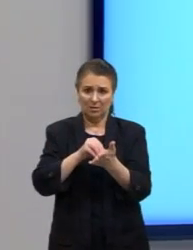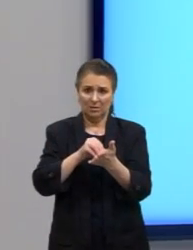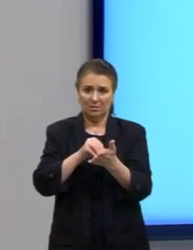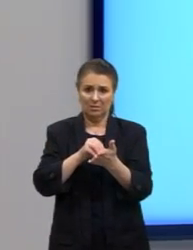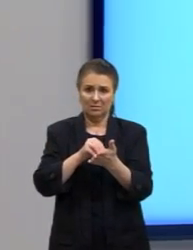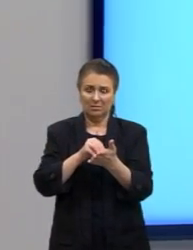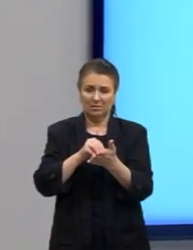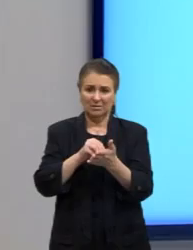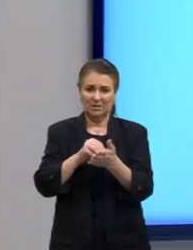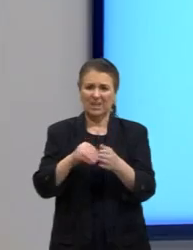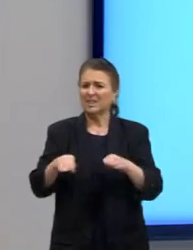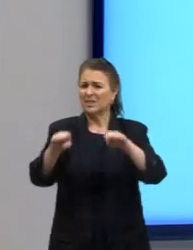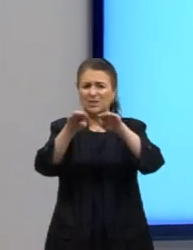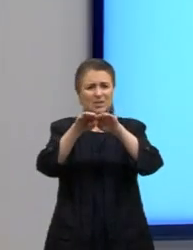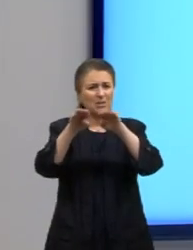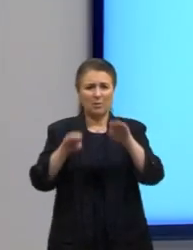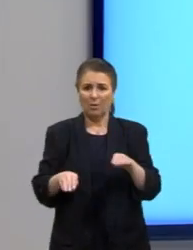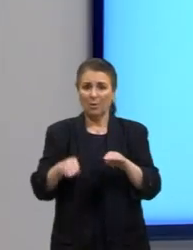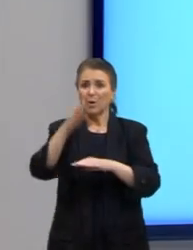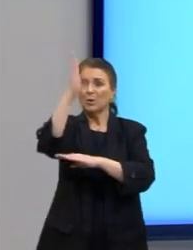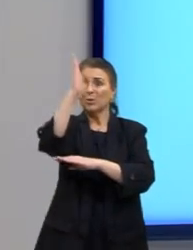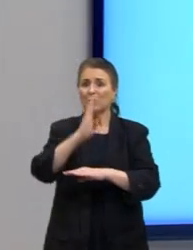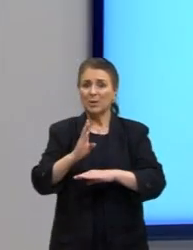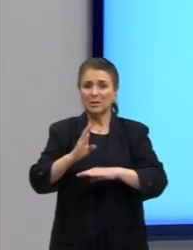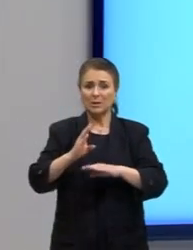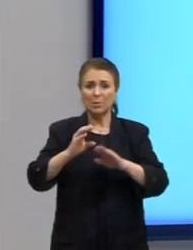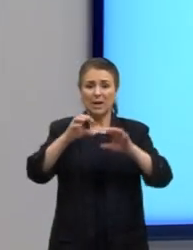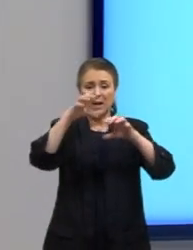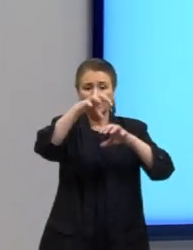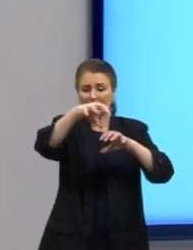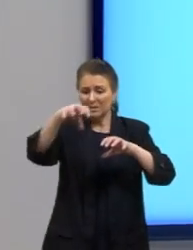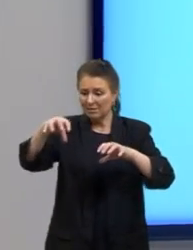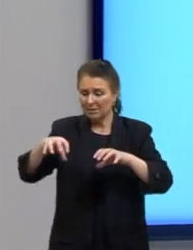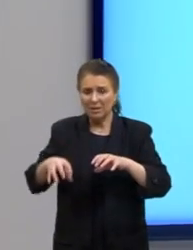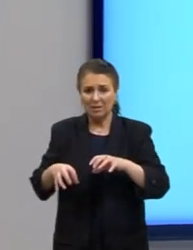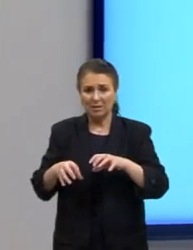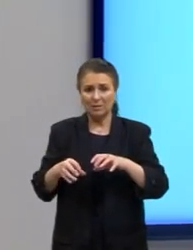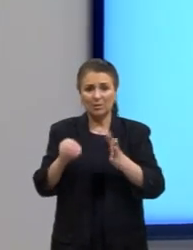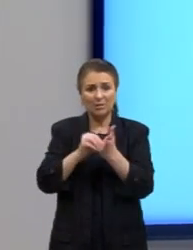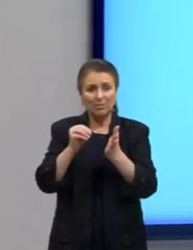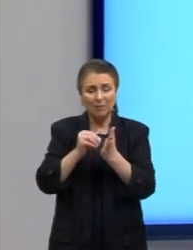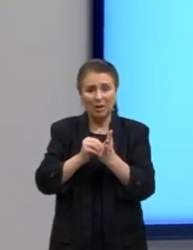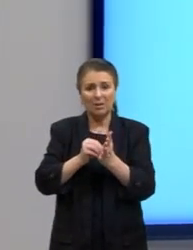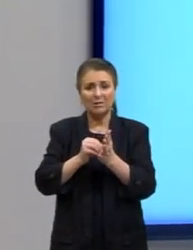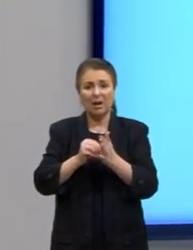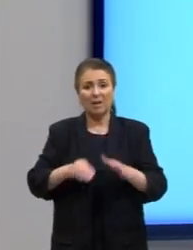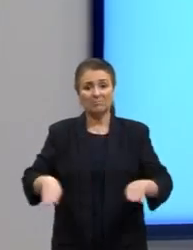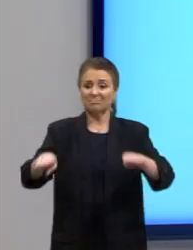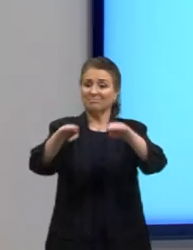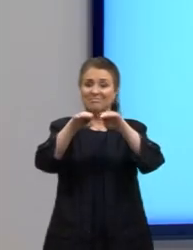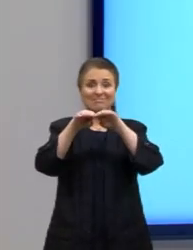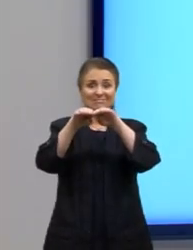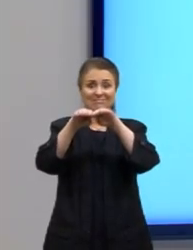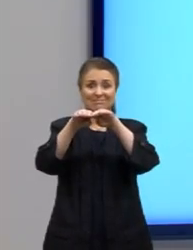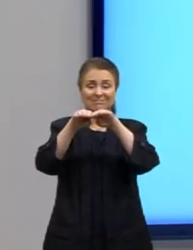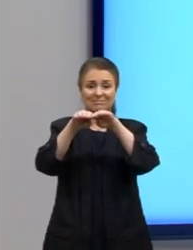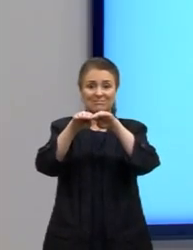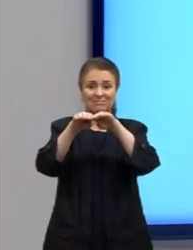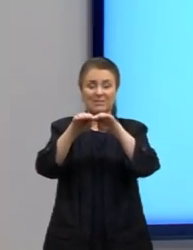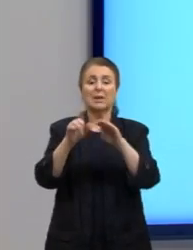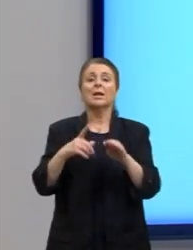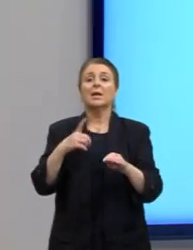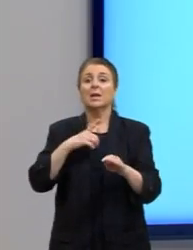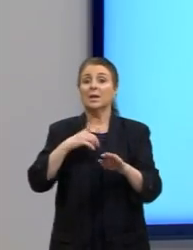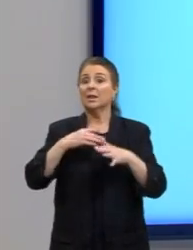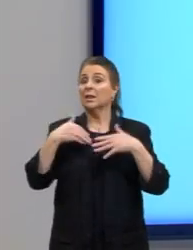é um país estratificado e desigual e aí continua desde a sua gênese considerando